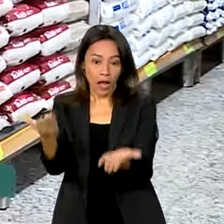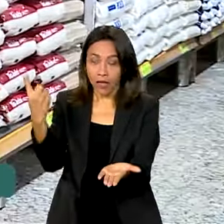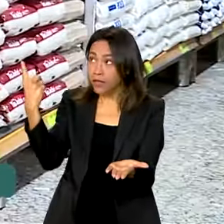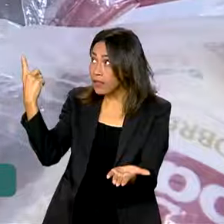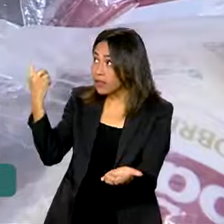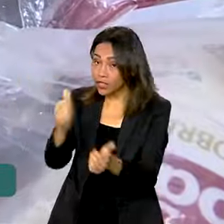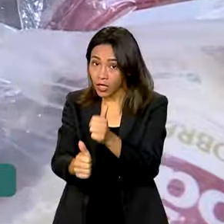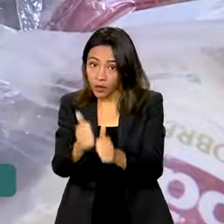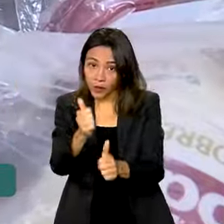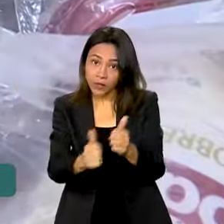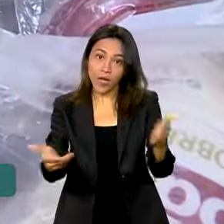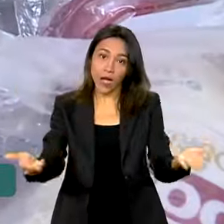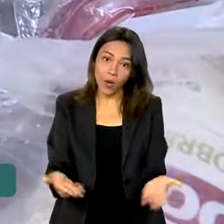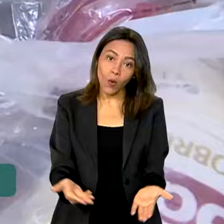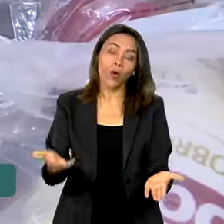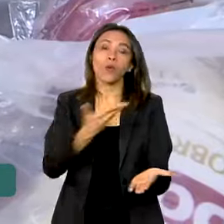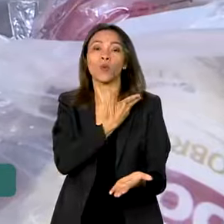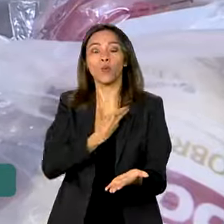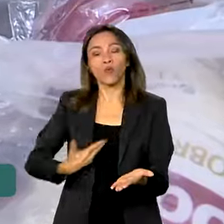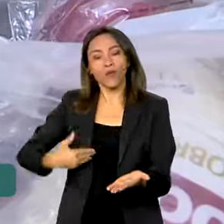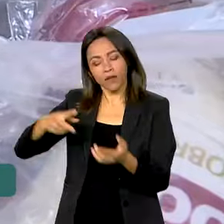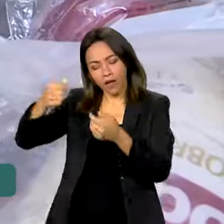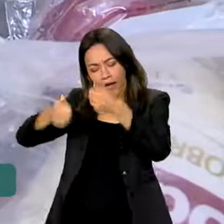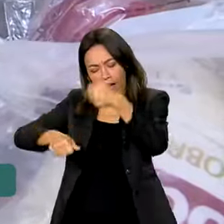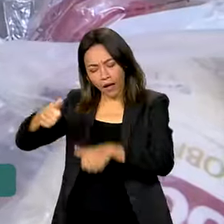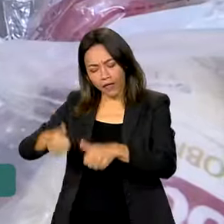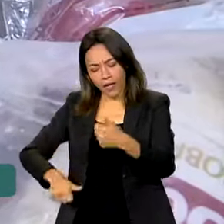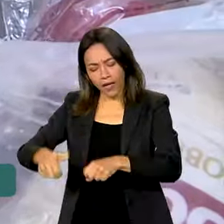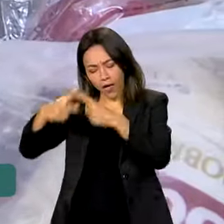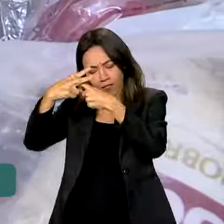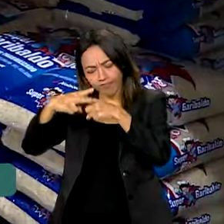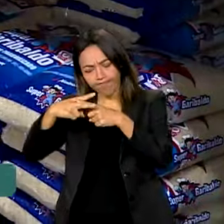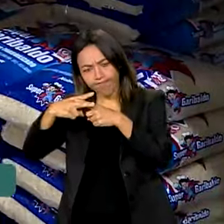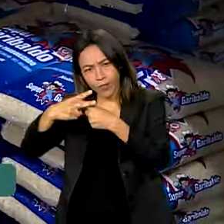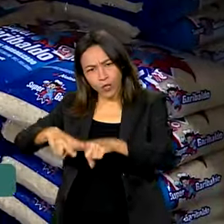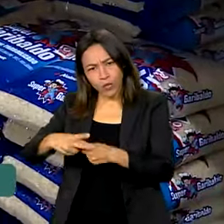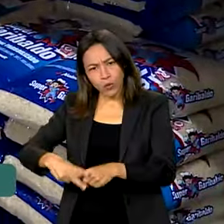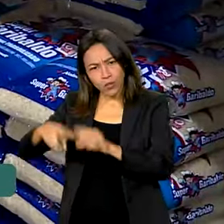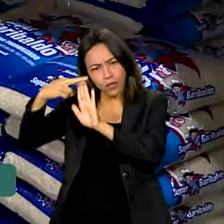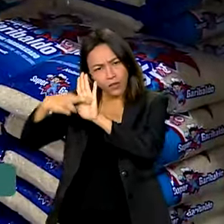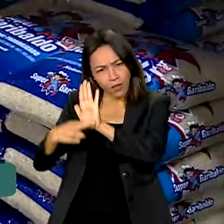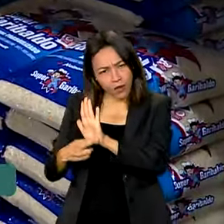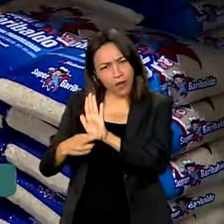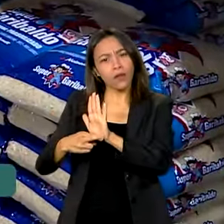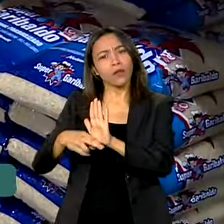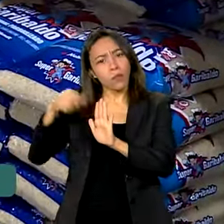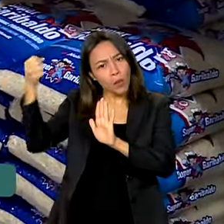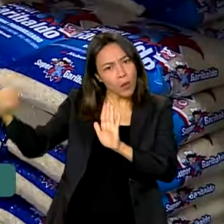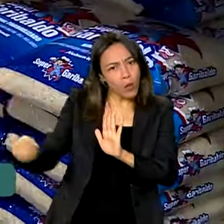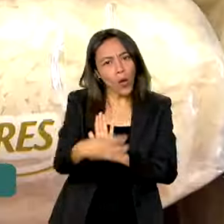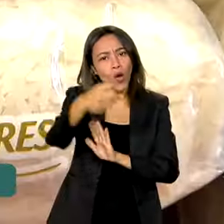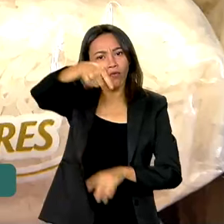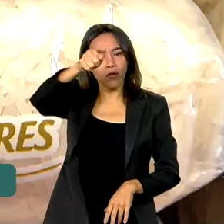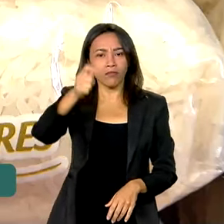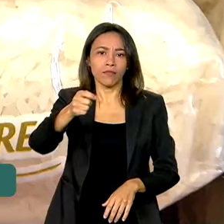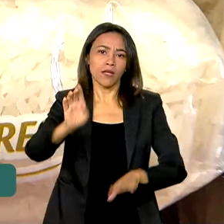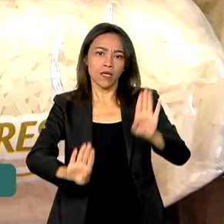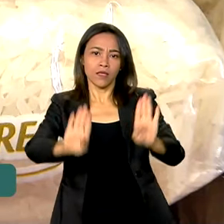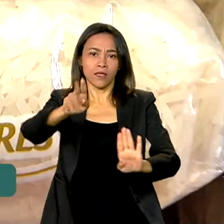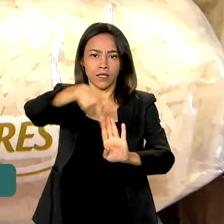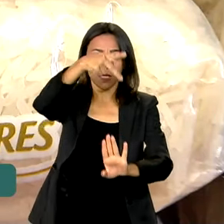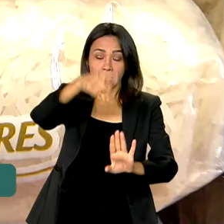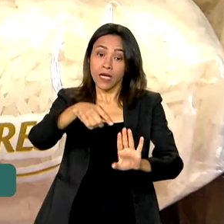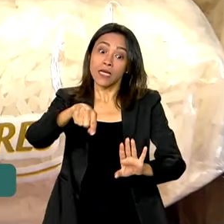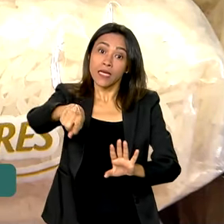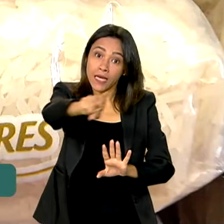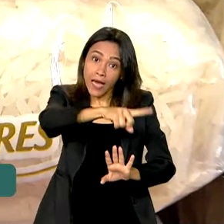revisar os mecanismos para a realização de uma nova licitação. A ideia é garantir que as empresas participantes